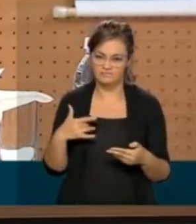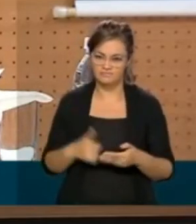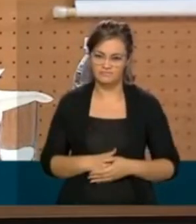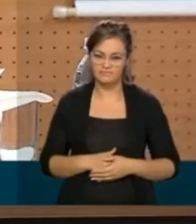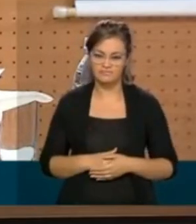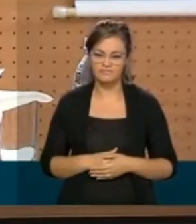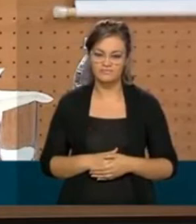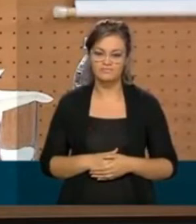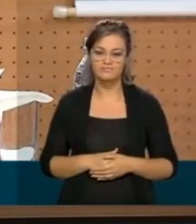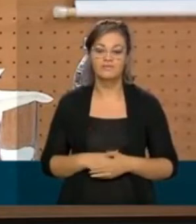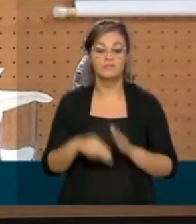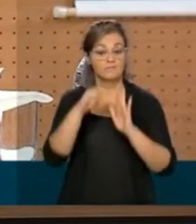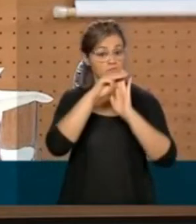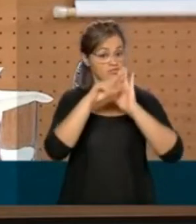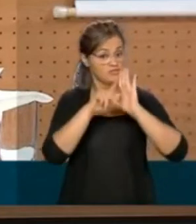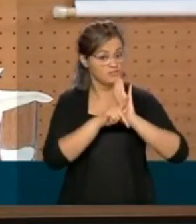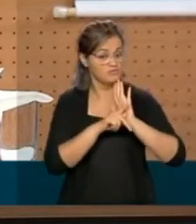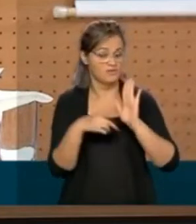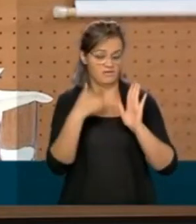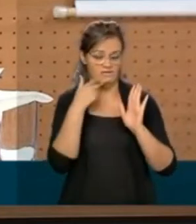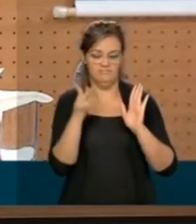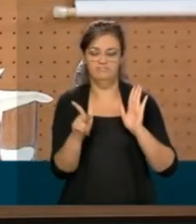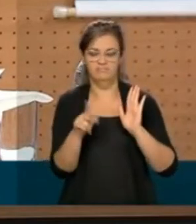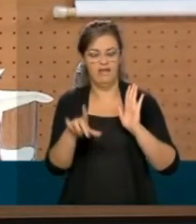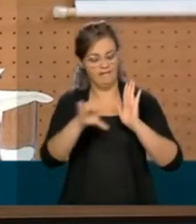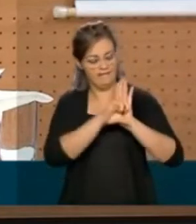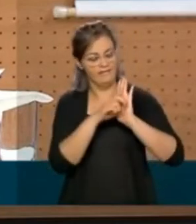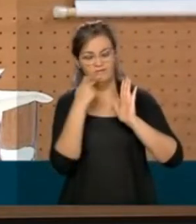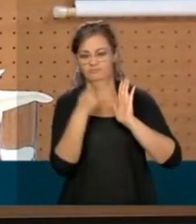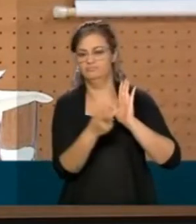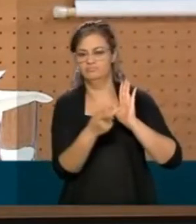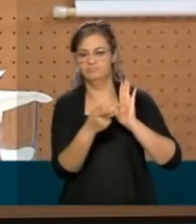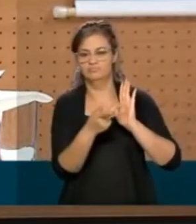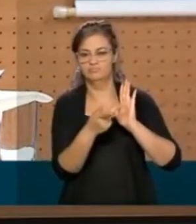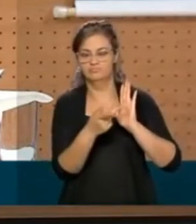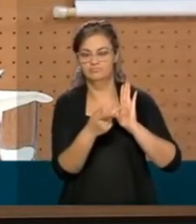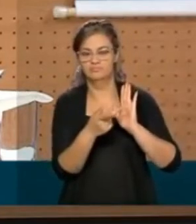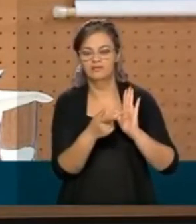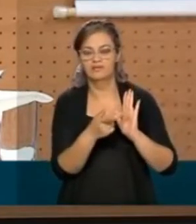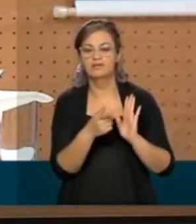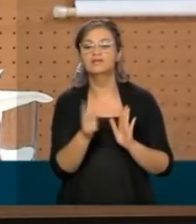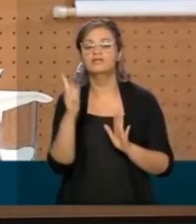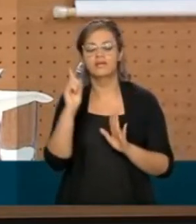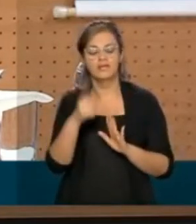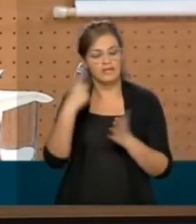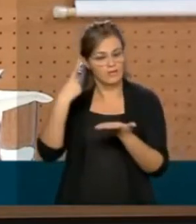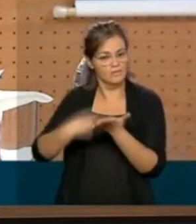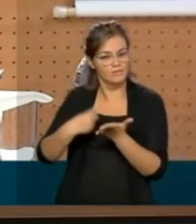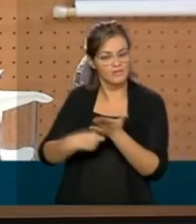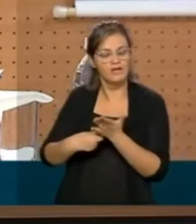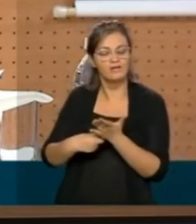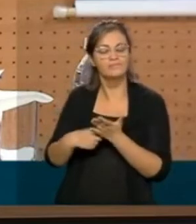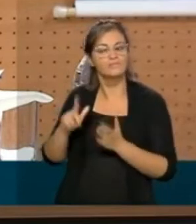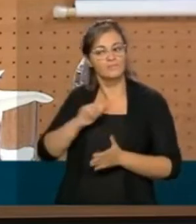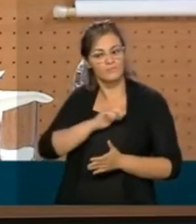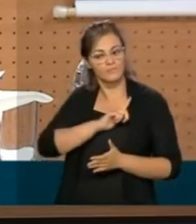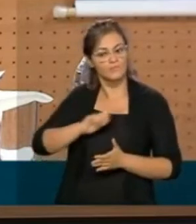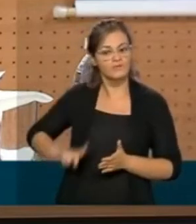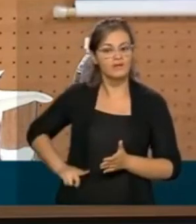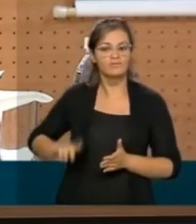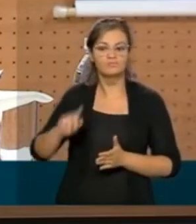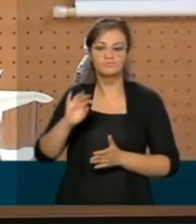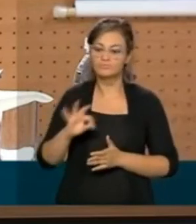por medida provisória, com força de lei. E está pactuado com os governadores que